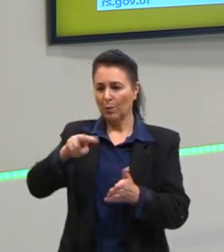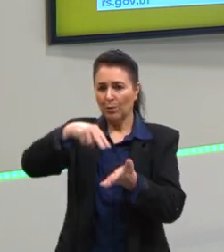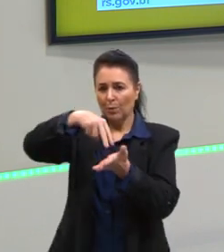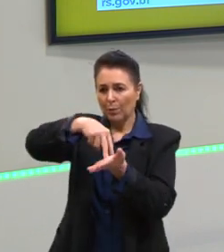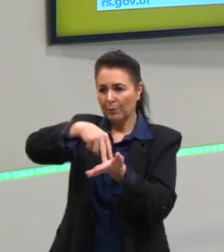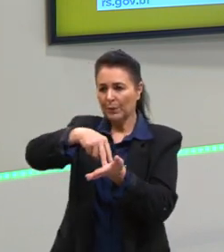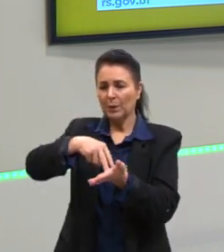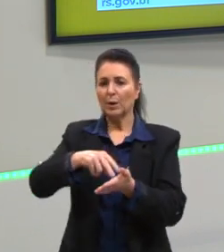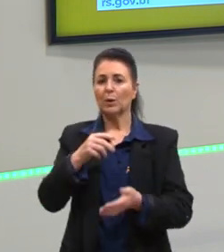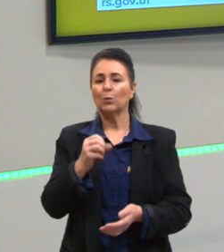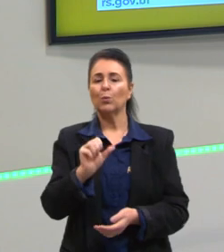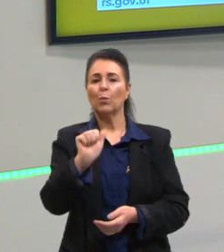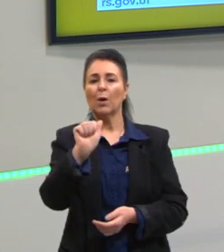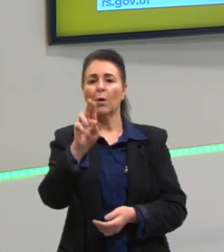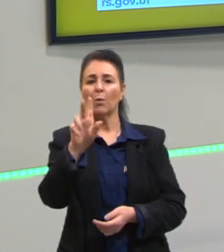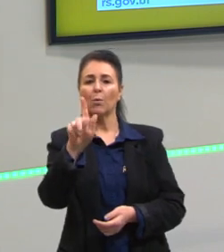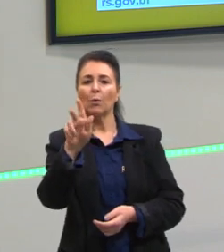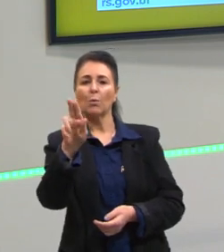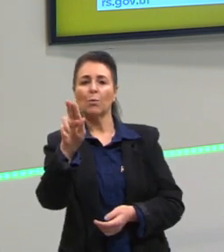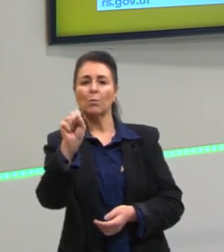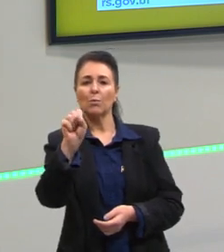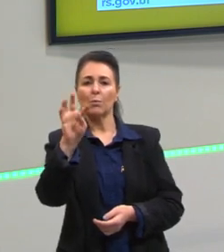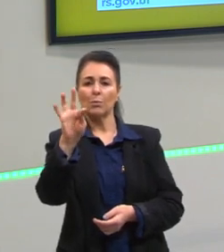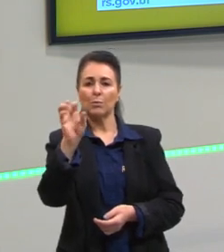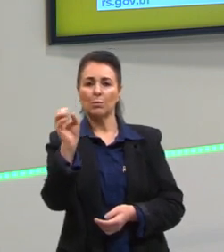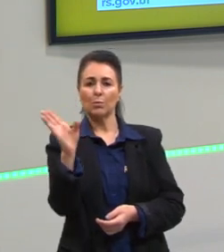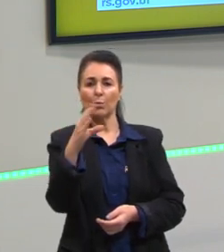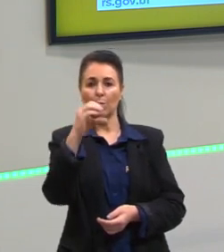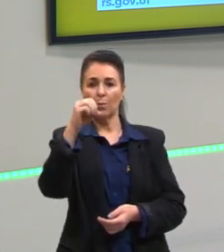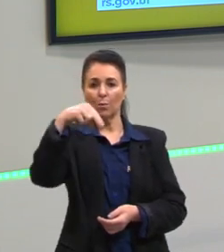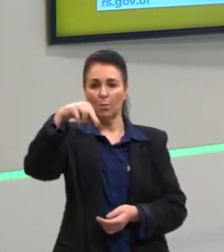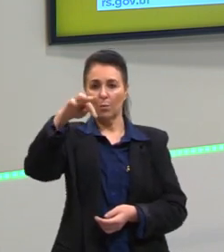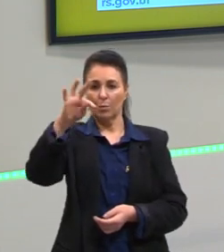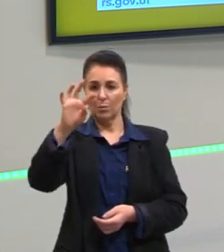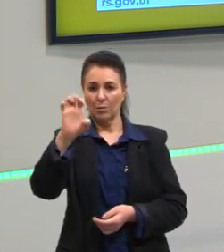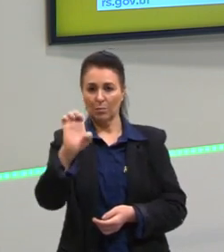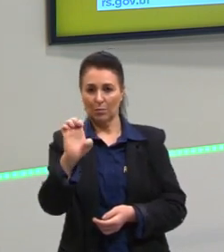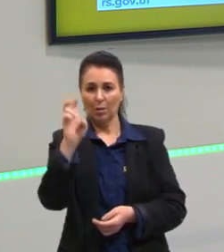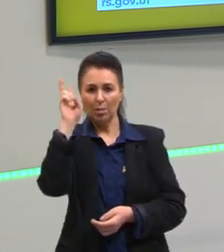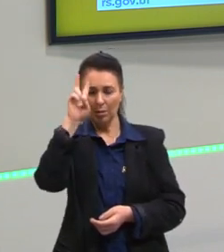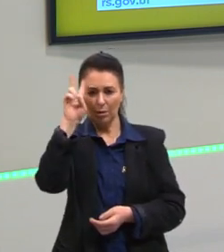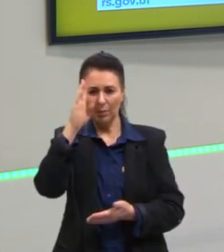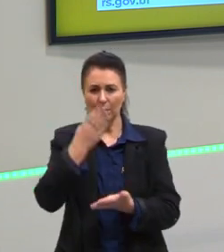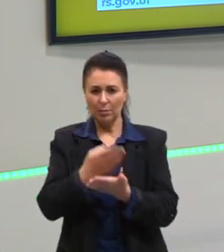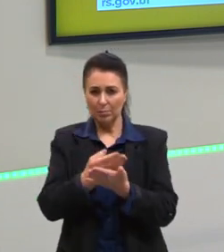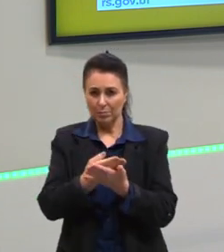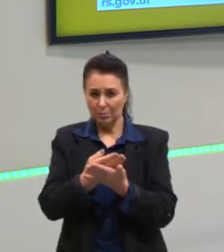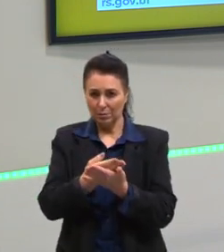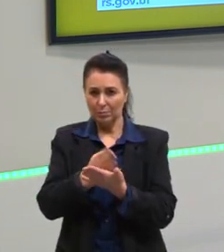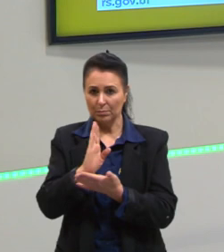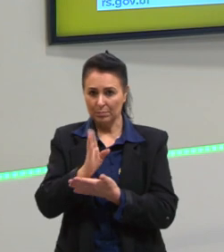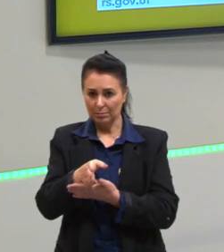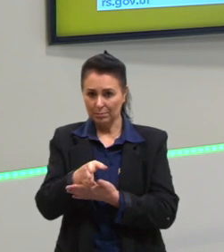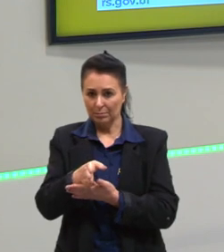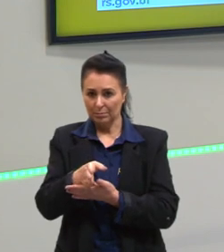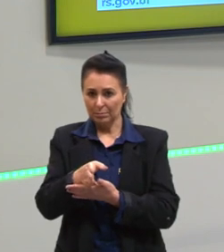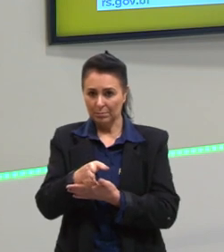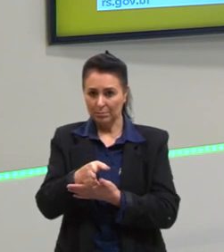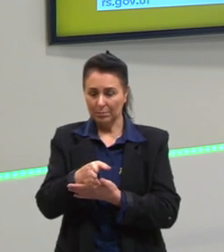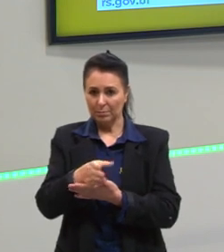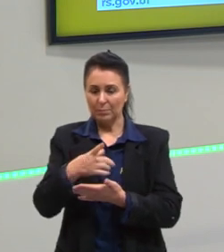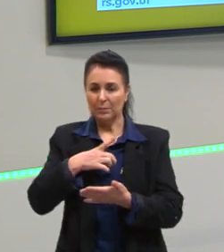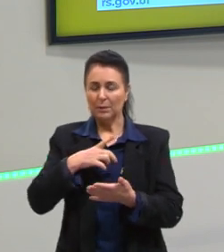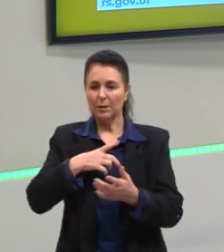há uma evolução cultural. Lembro do Conte, começava lá a questão, o